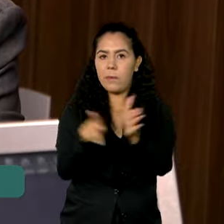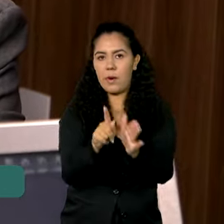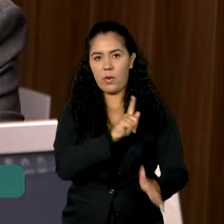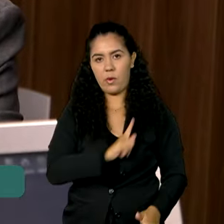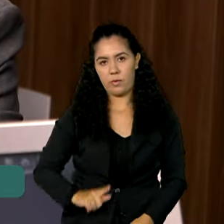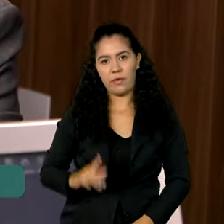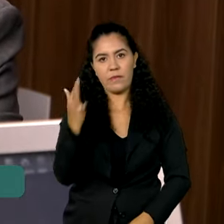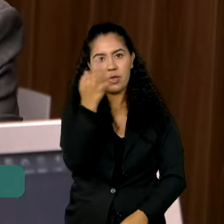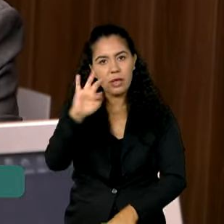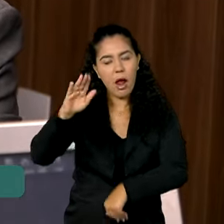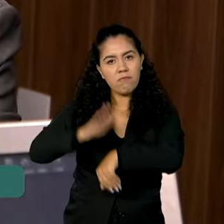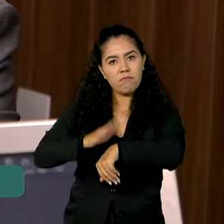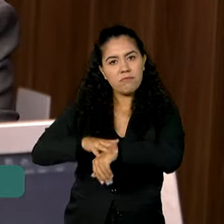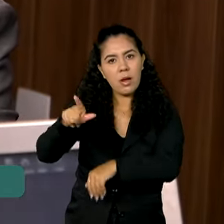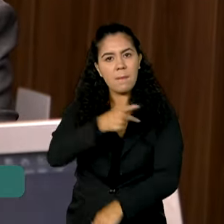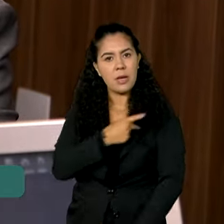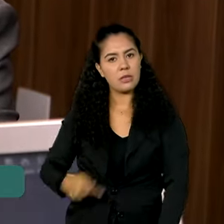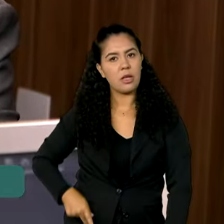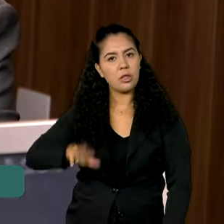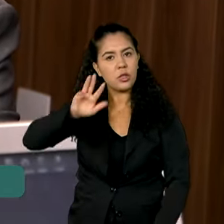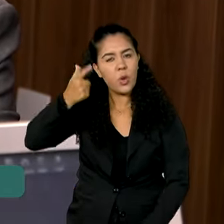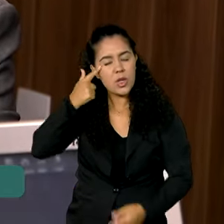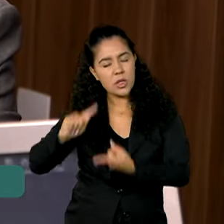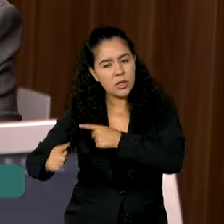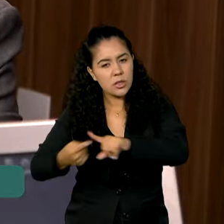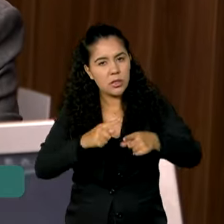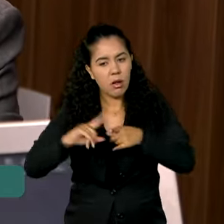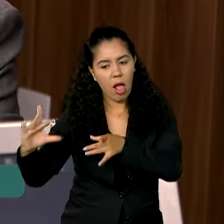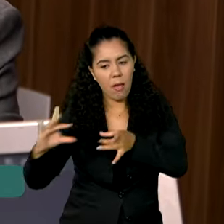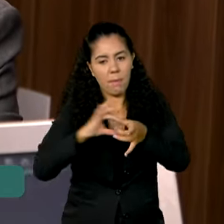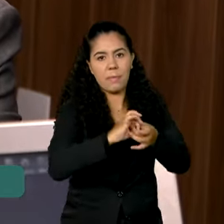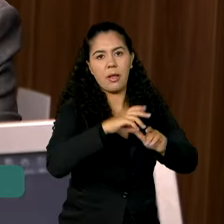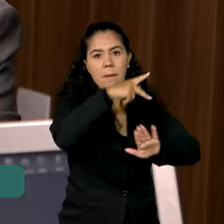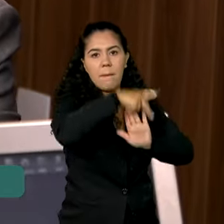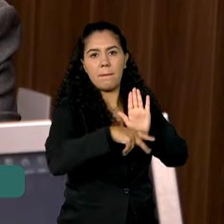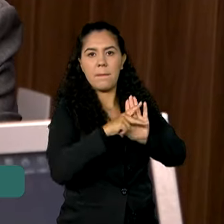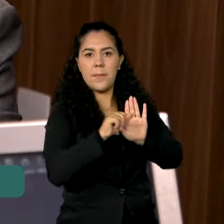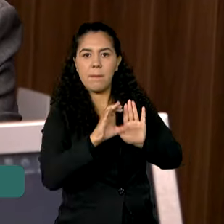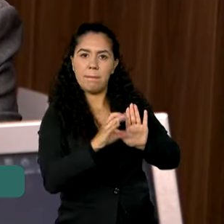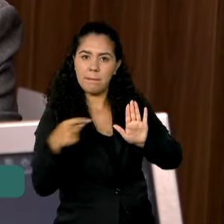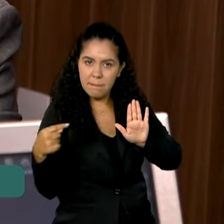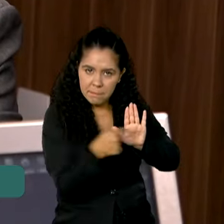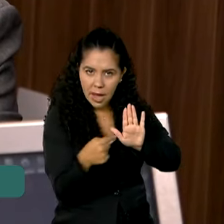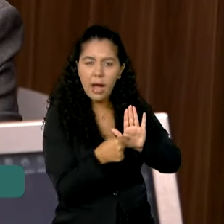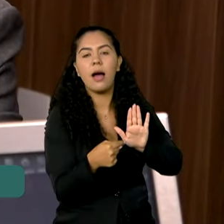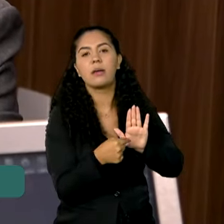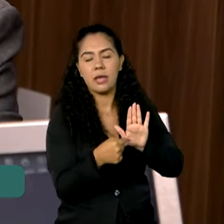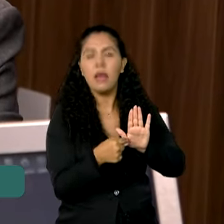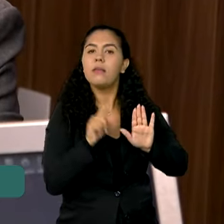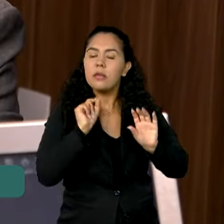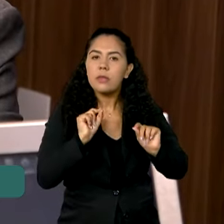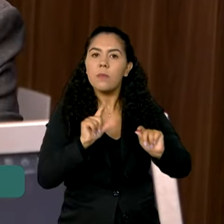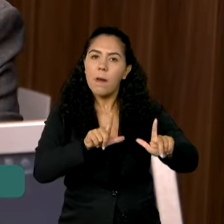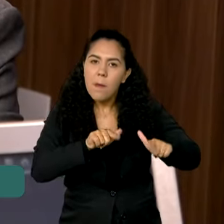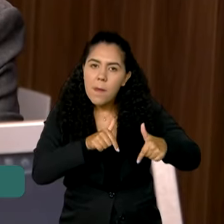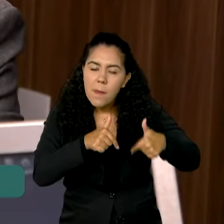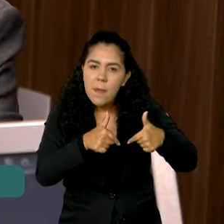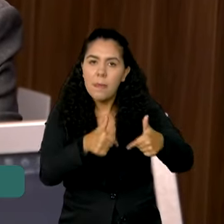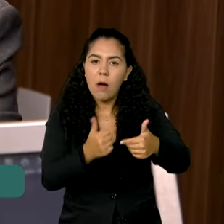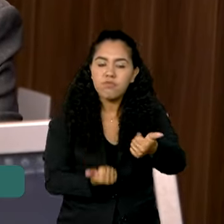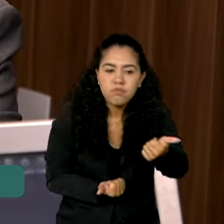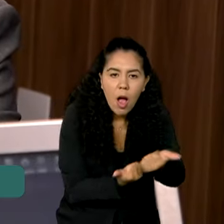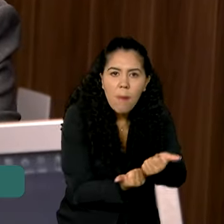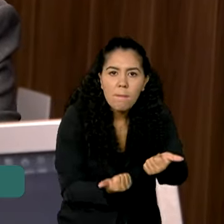pensada pelo presidente Lula, dentro do novo PAC. Essa é uma das obras que foram previstas, assim como o